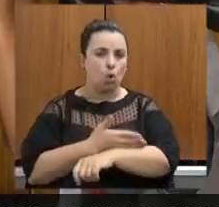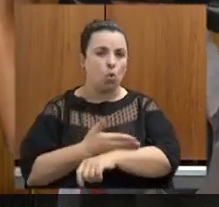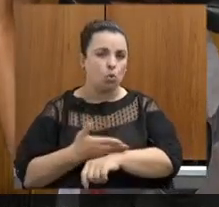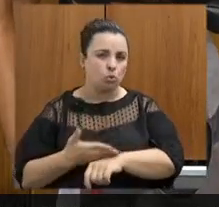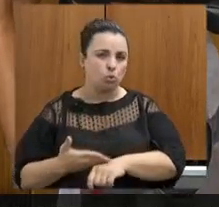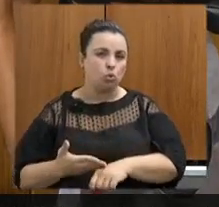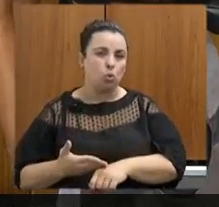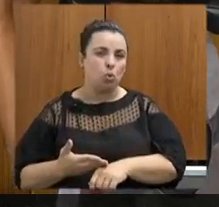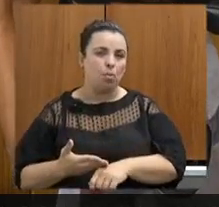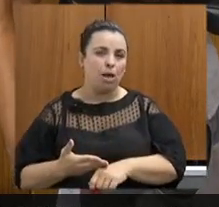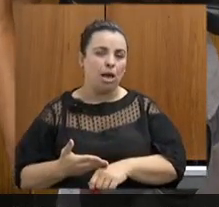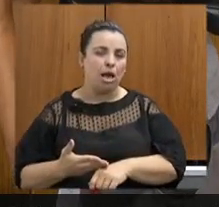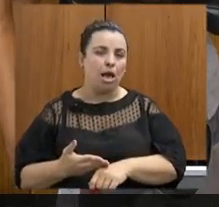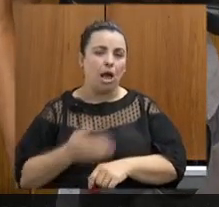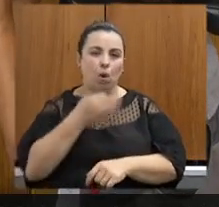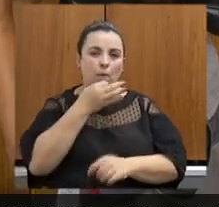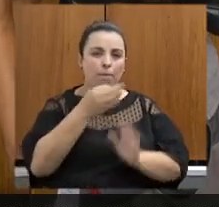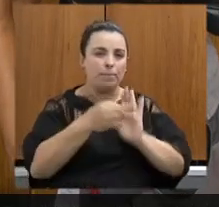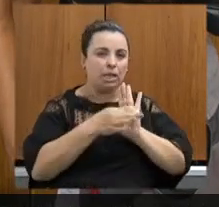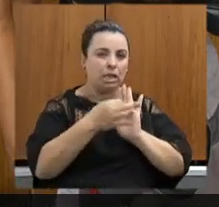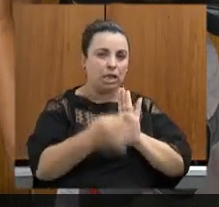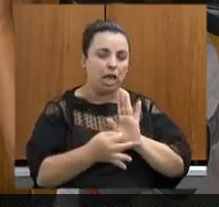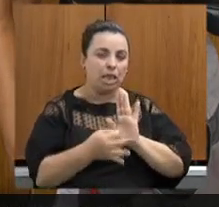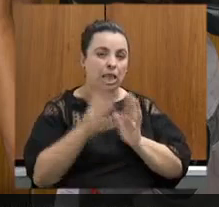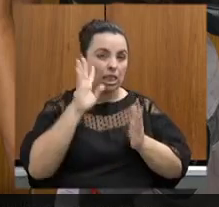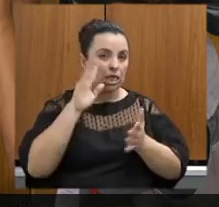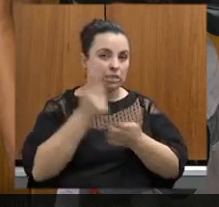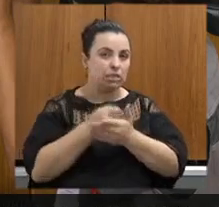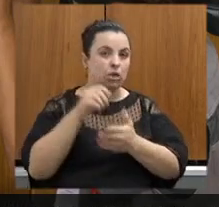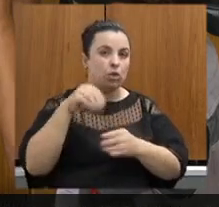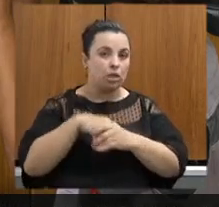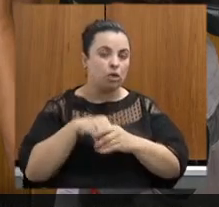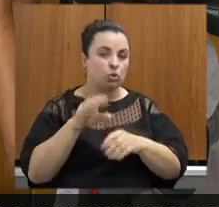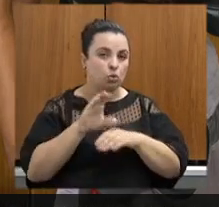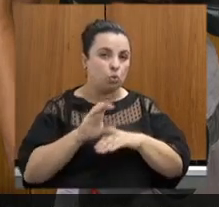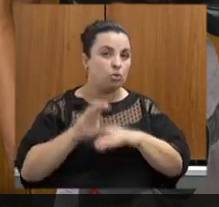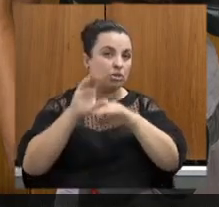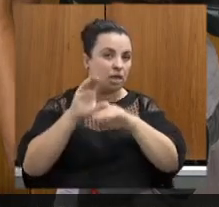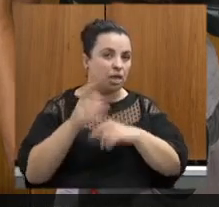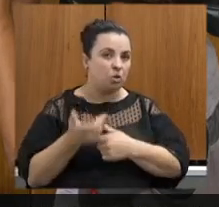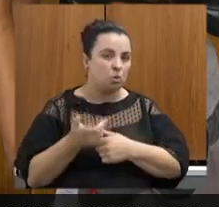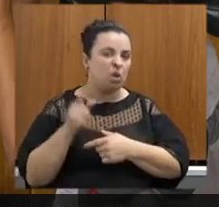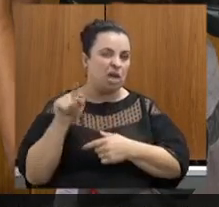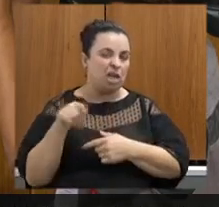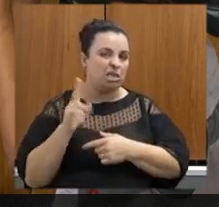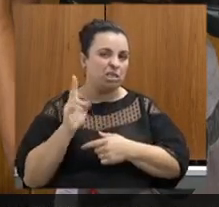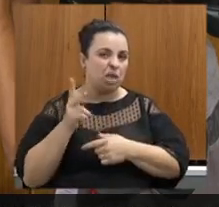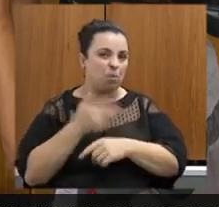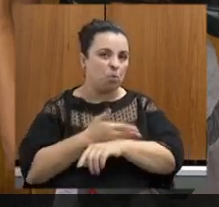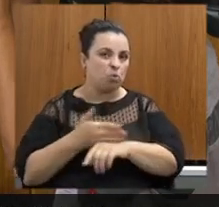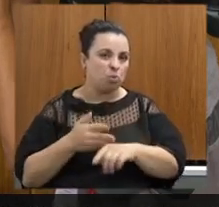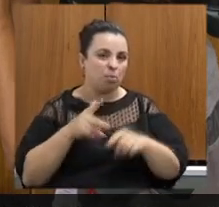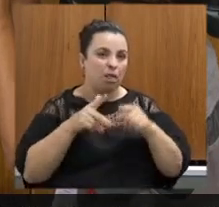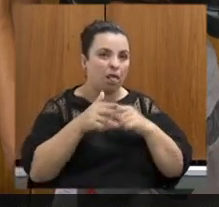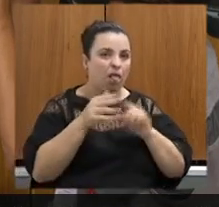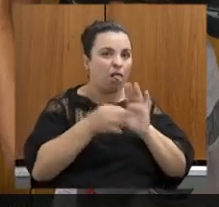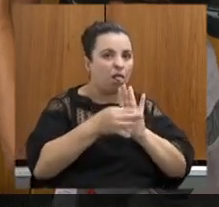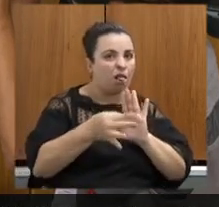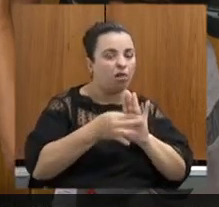dos conselhos se isso é habitual se isso acontece se ele se manifesta e para encerrar